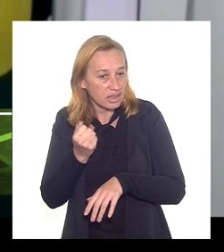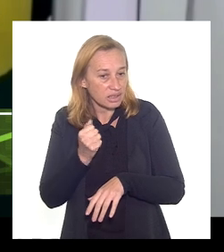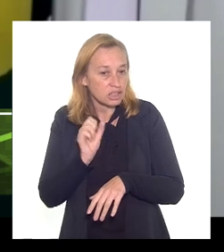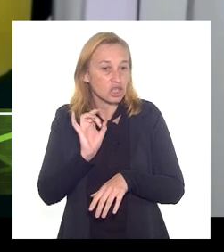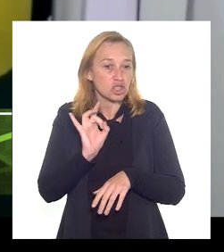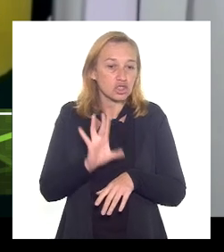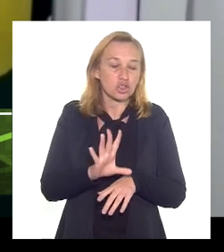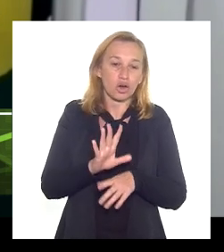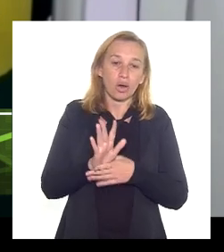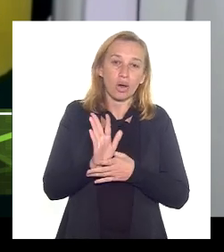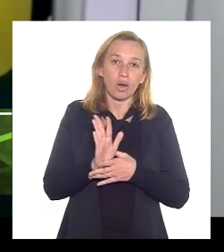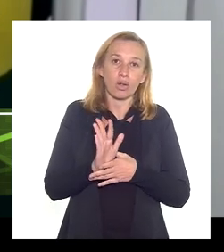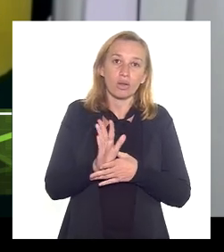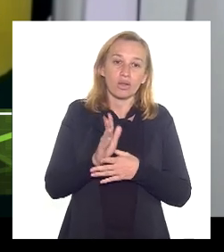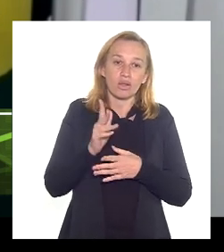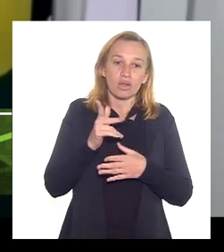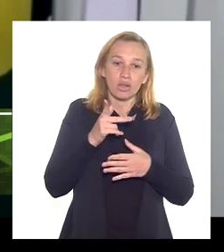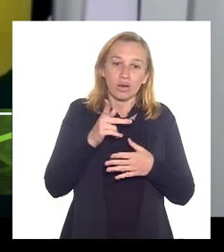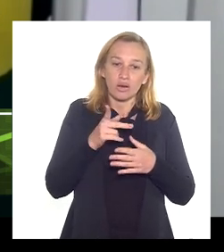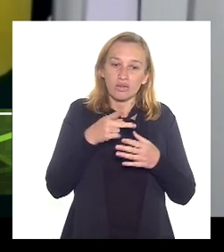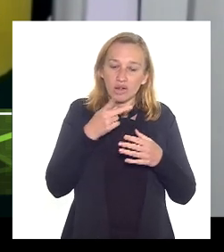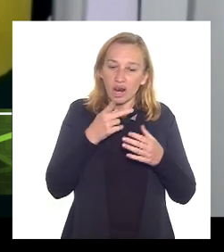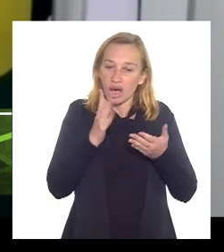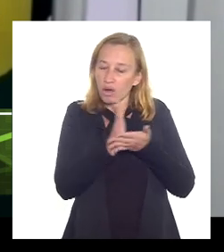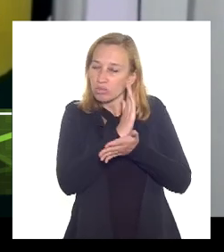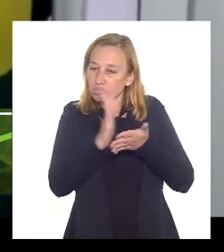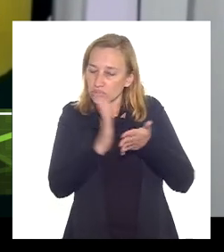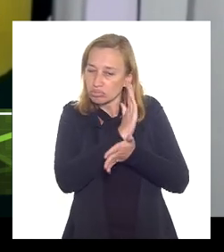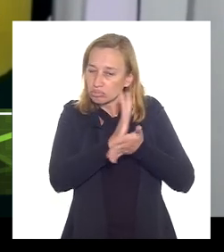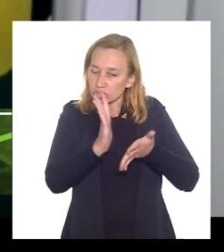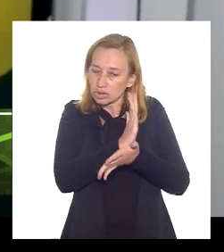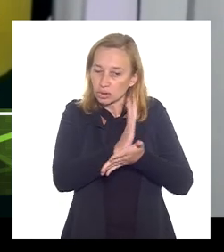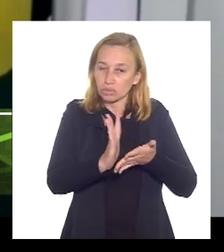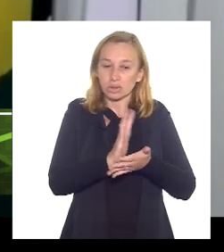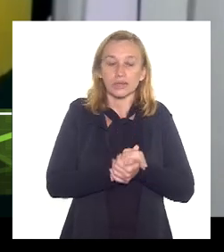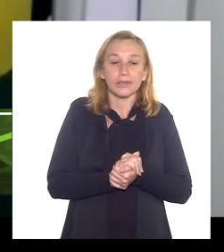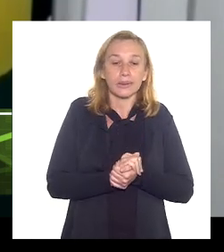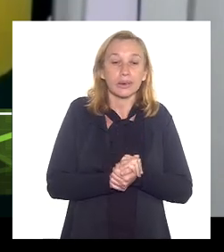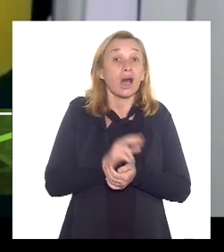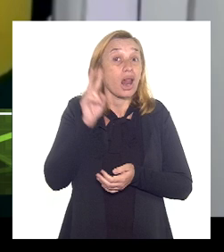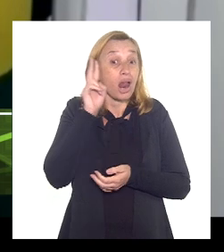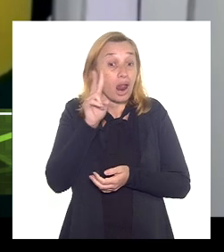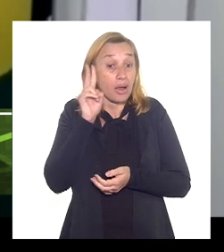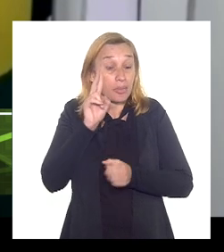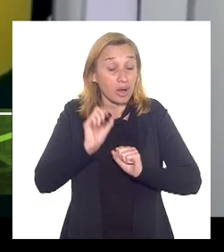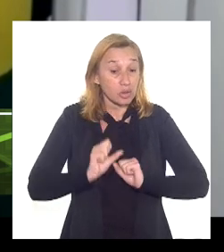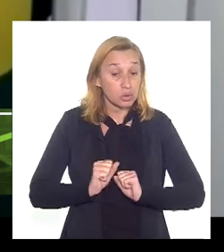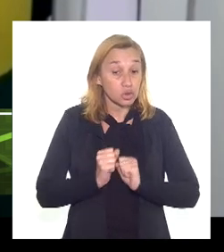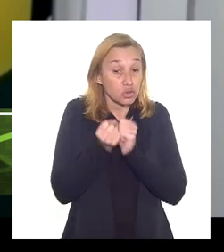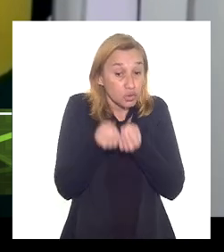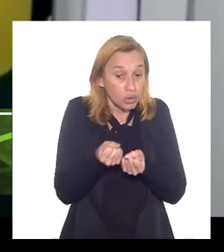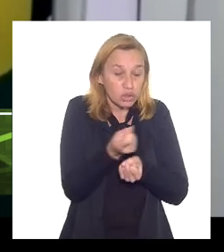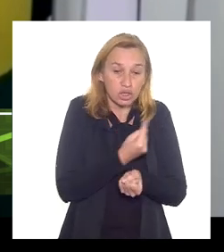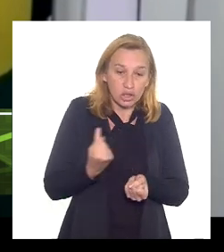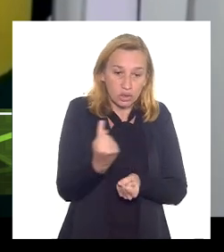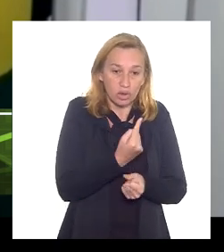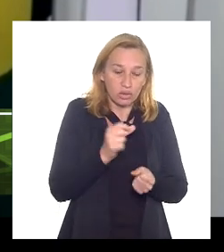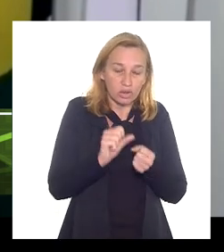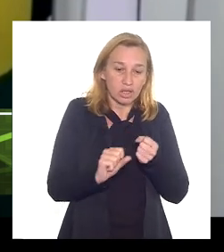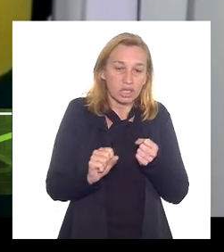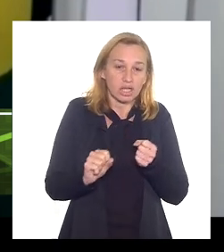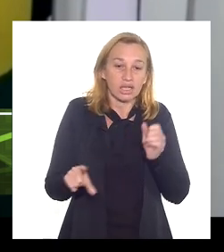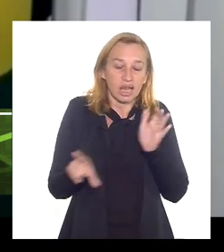corroborar algumas observações que você fez em primeiro lugar lembrar que o esforço que nós fizemos na